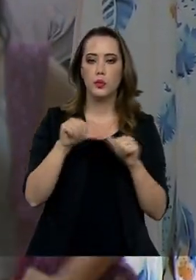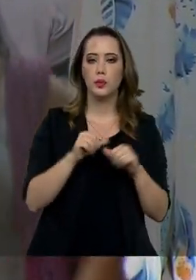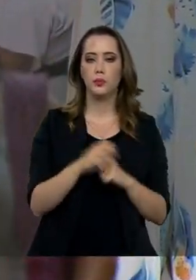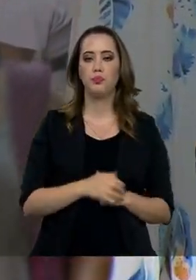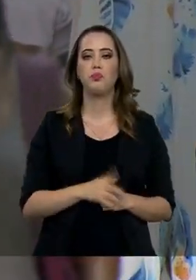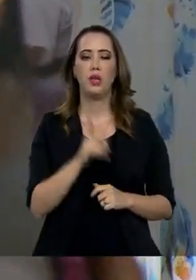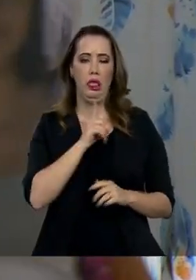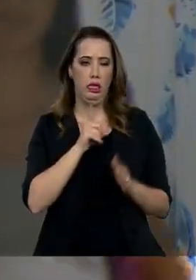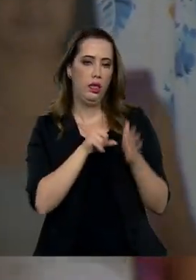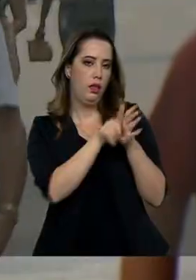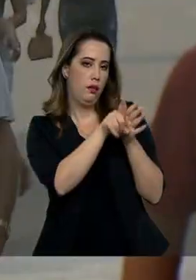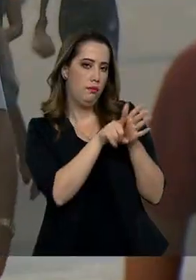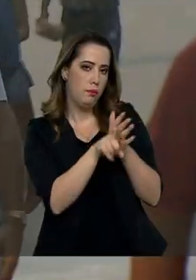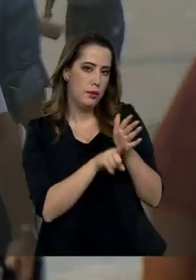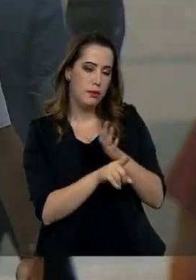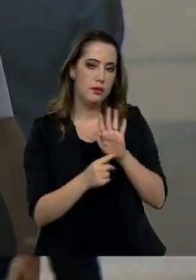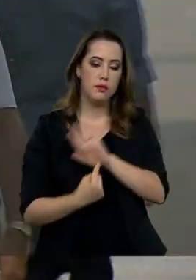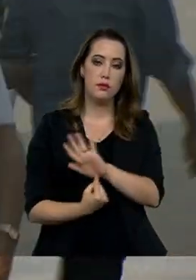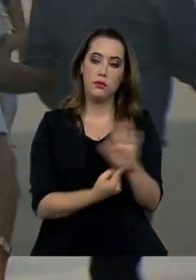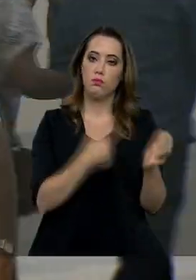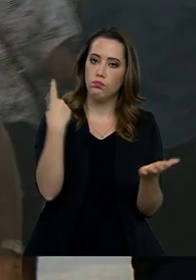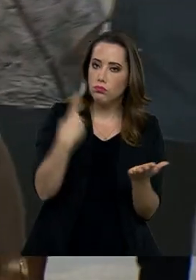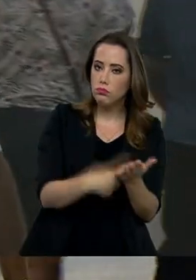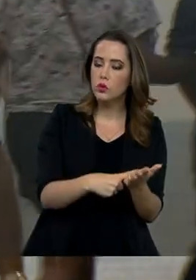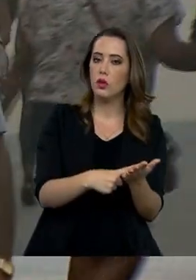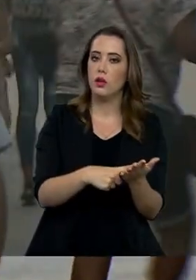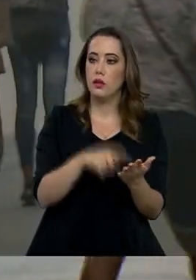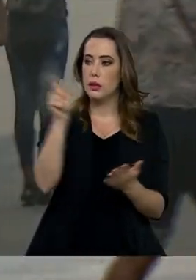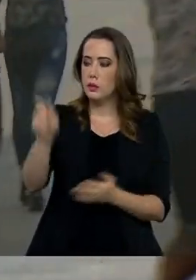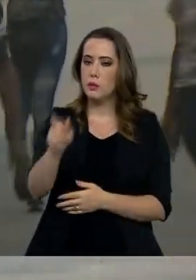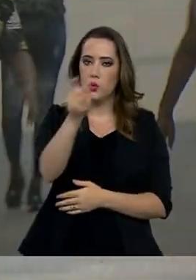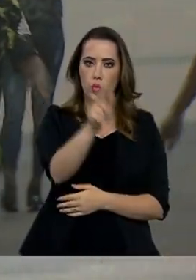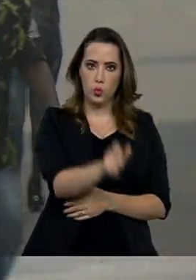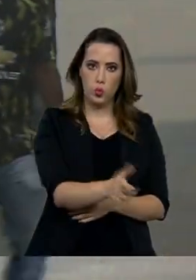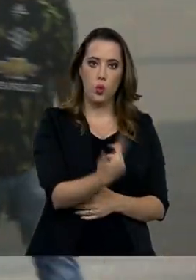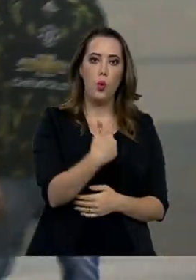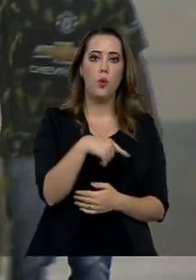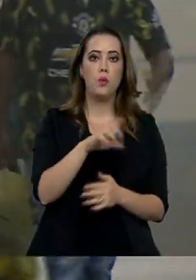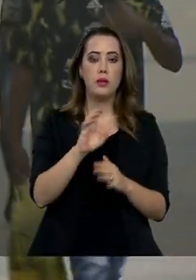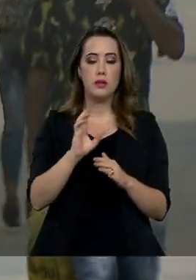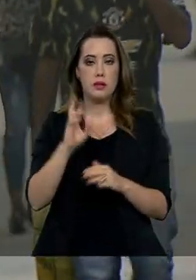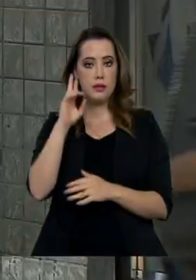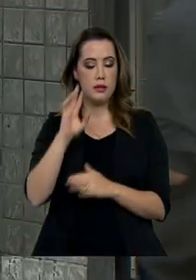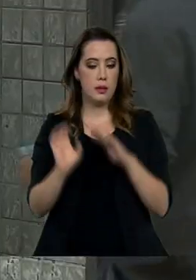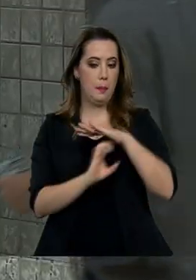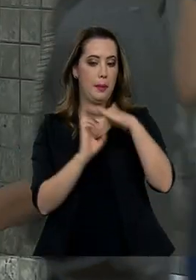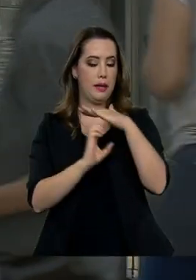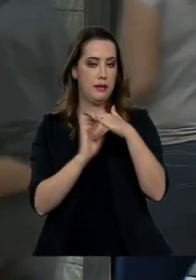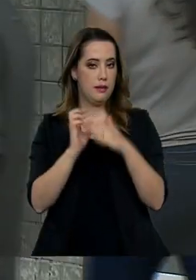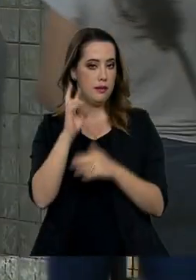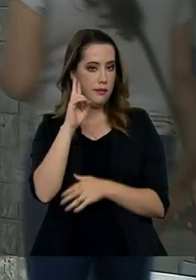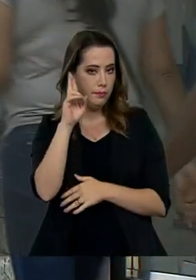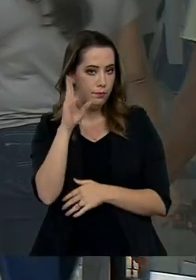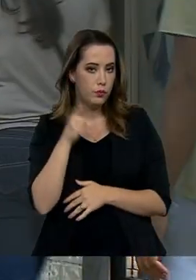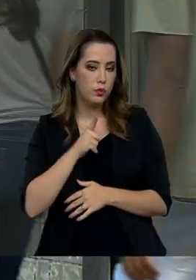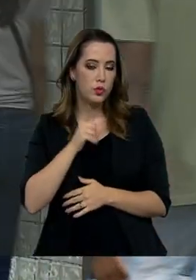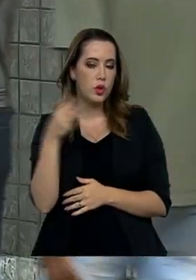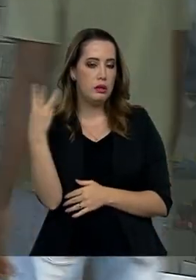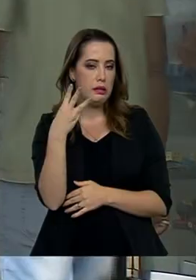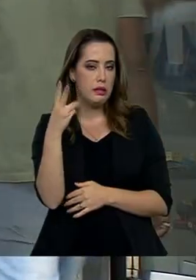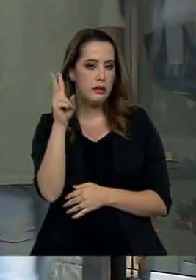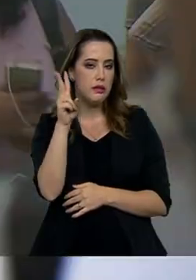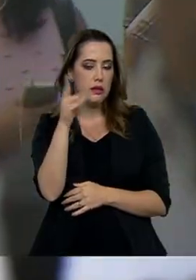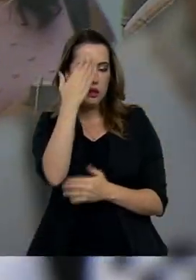Bens, Serviços e Turismo confirma que o índice de confiança dos comerciantes brasileiros em novembro registrou a terceira alta